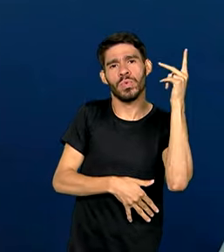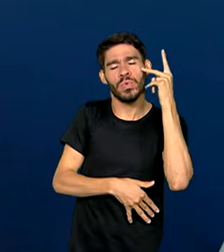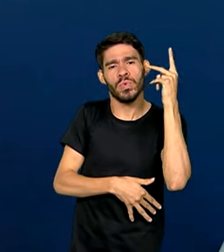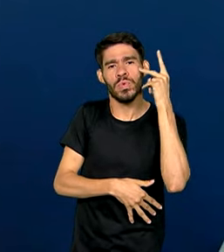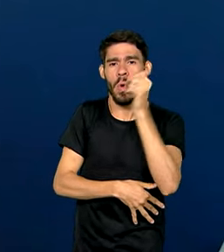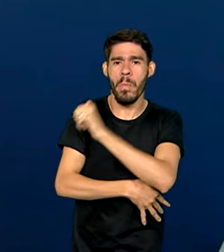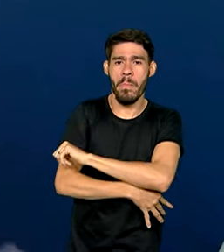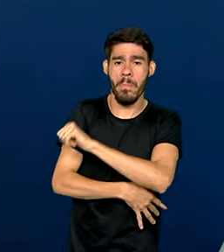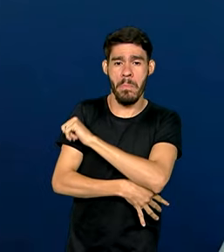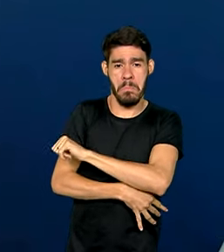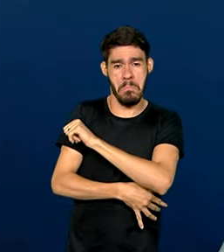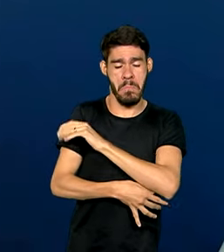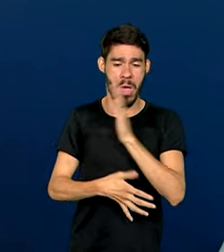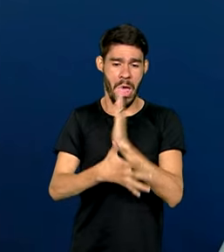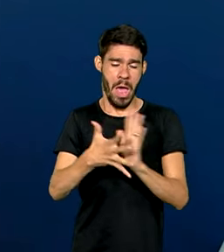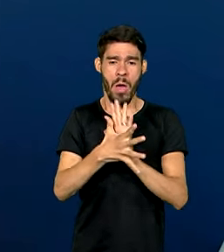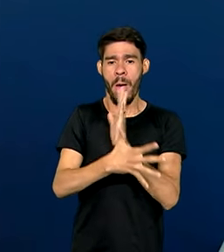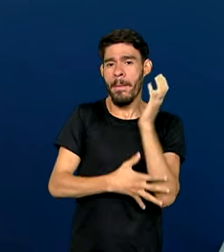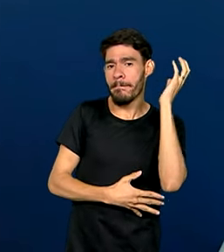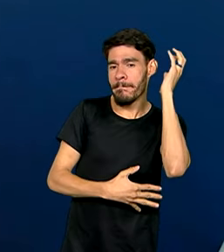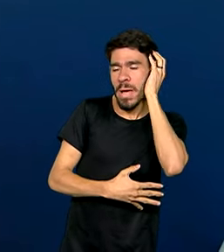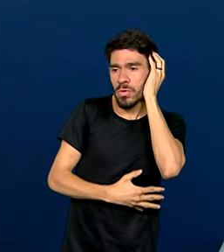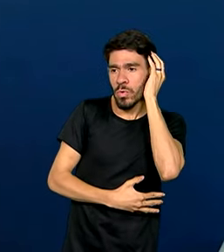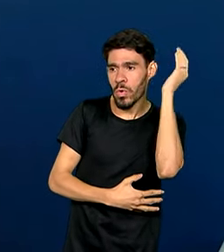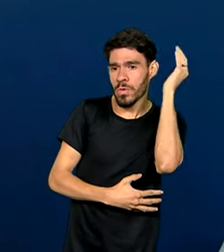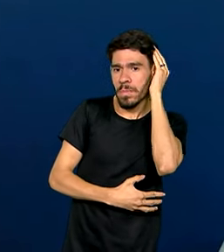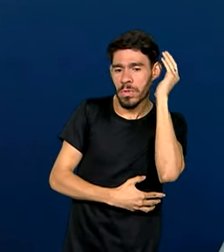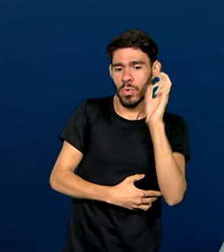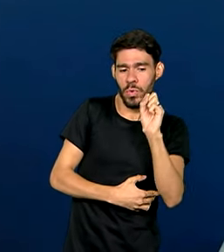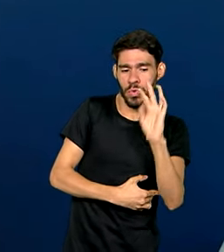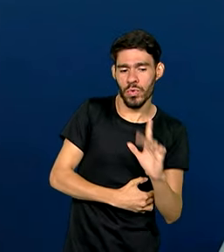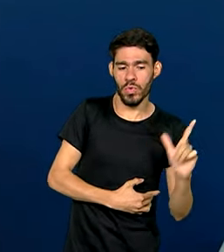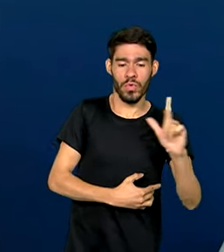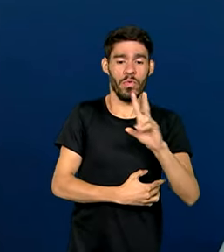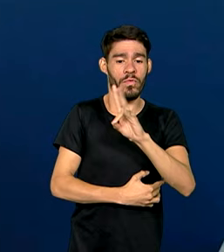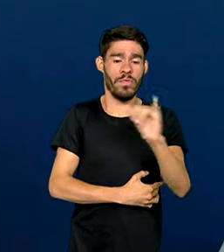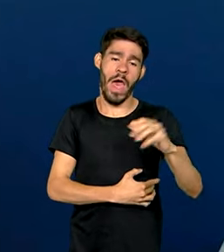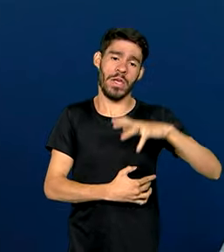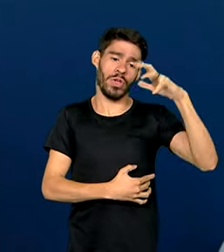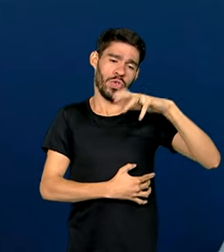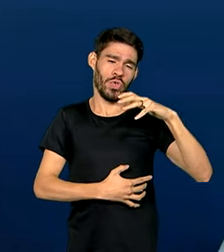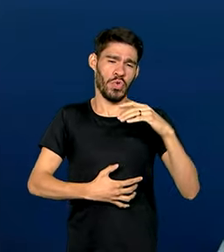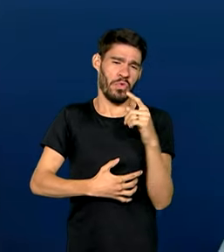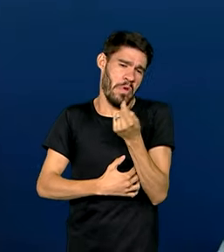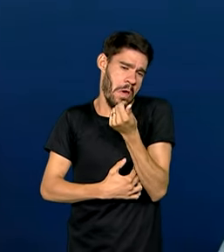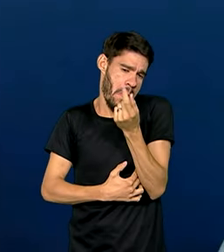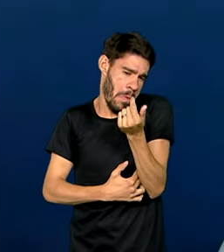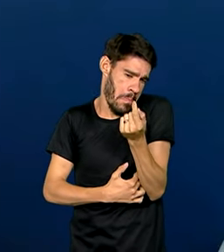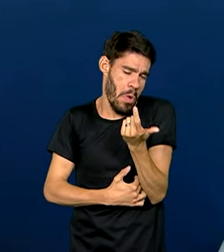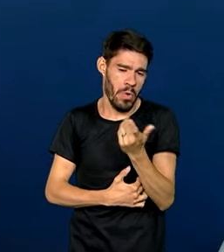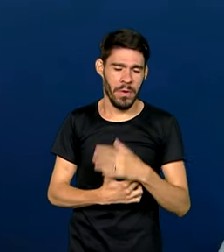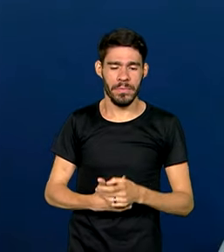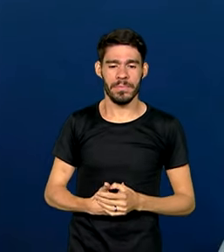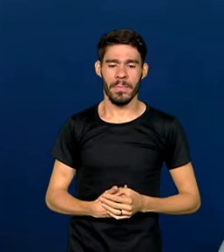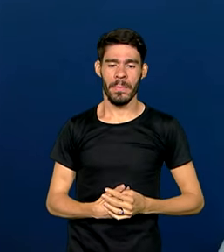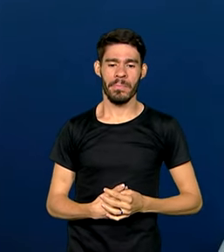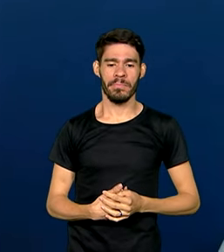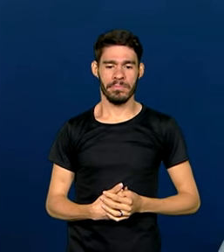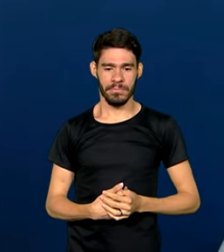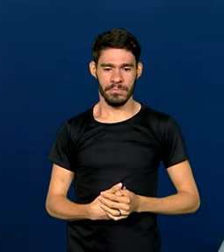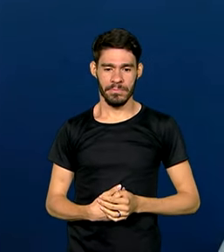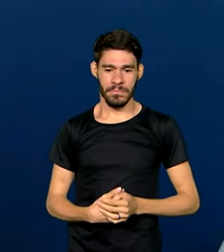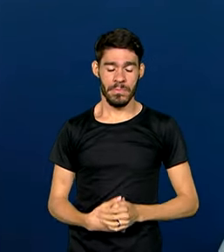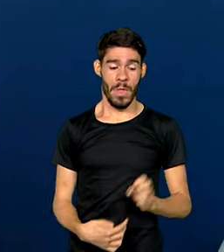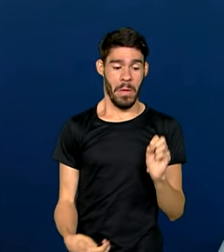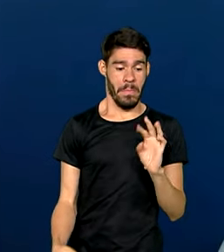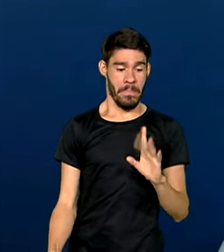Rio de Janeiro, áreas de Mato Grosso e Mato Grosso do Sul, a tendência é que chuvas fiquem abaixo da média. Para a